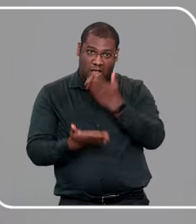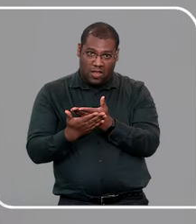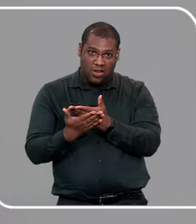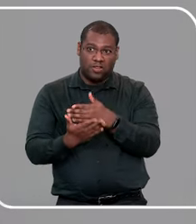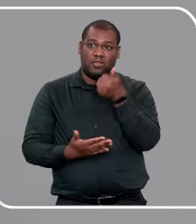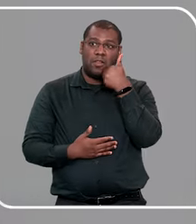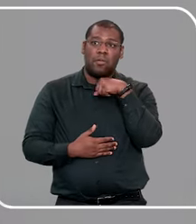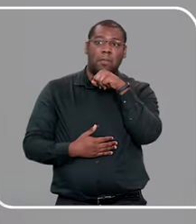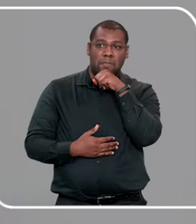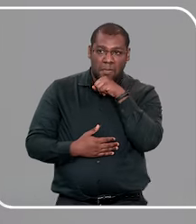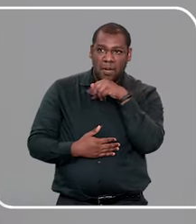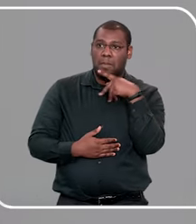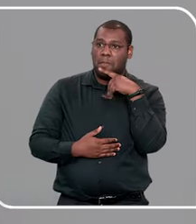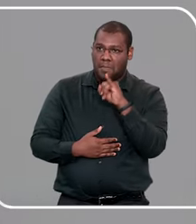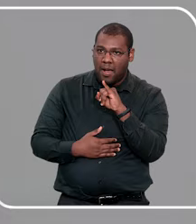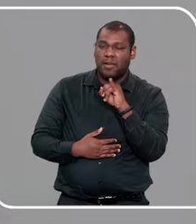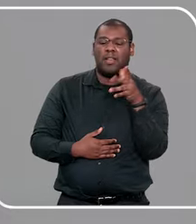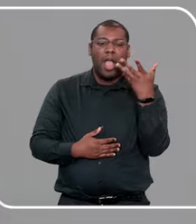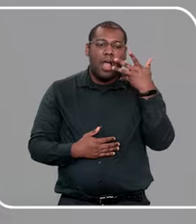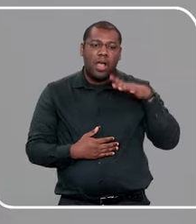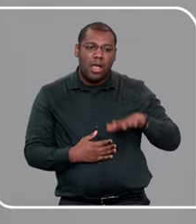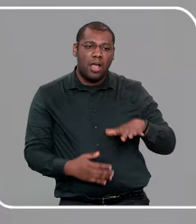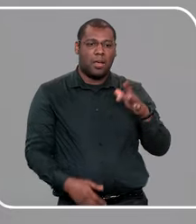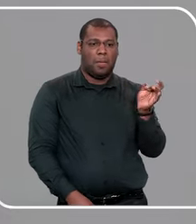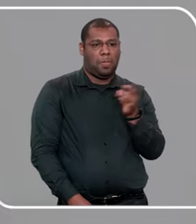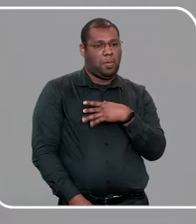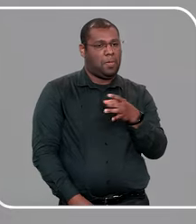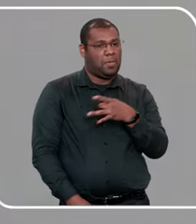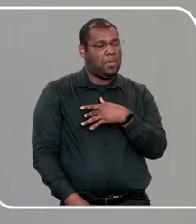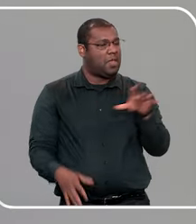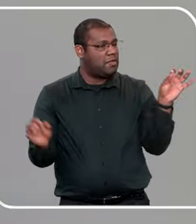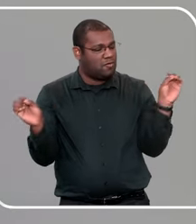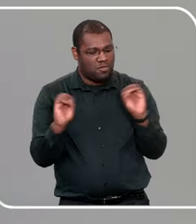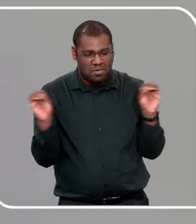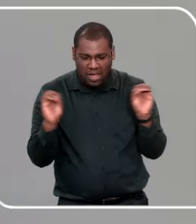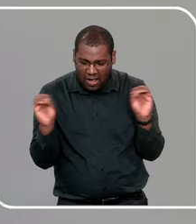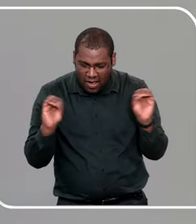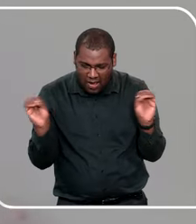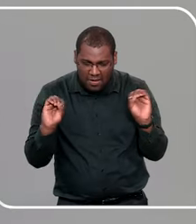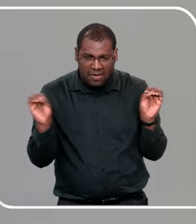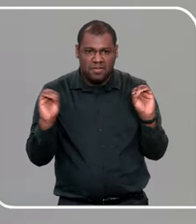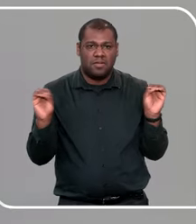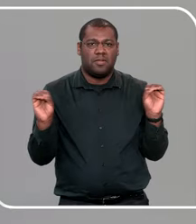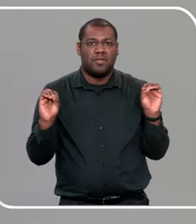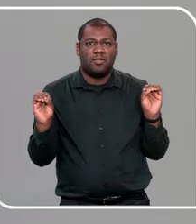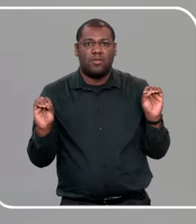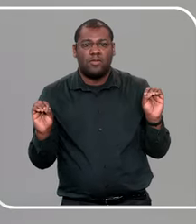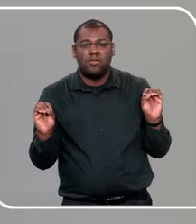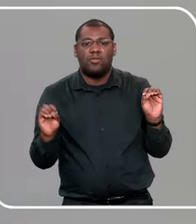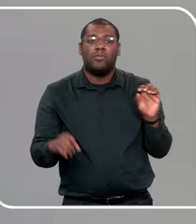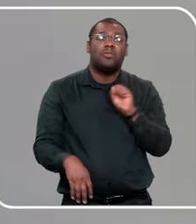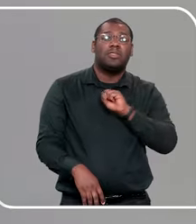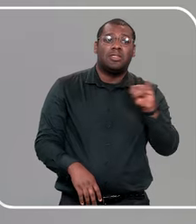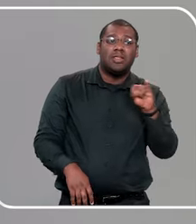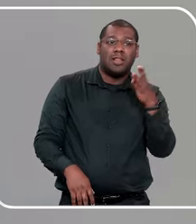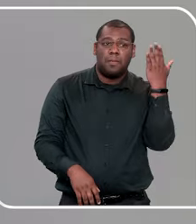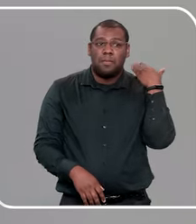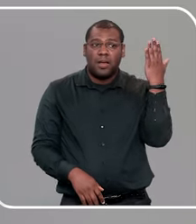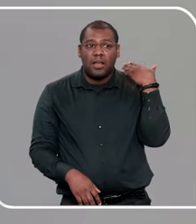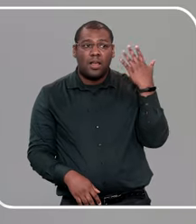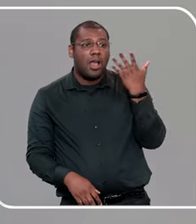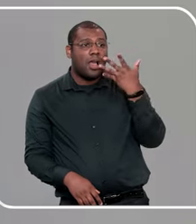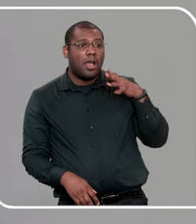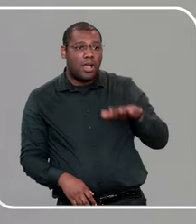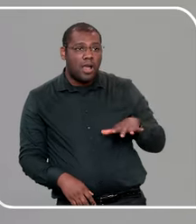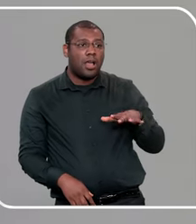que, ela não sente medo, e que ela nunca sentiu medo, ou, em algum momento, já sentiu medo, mas, isso já foi